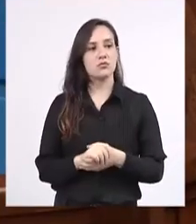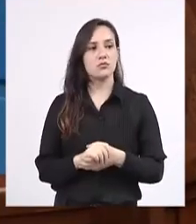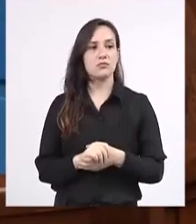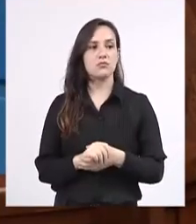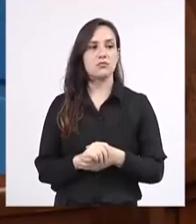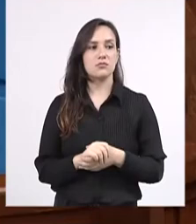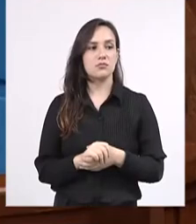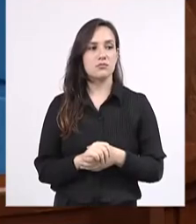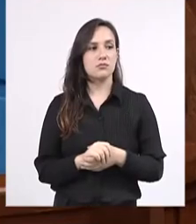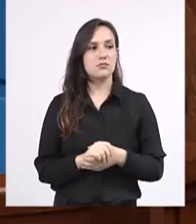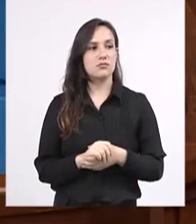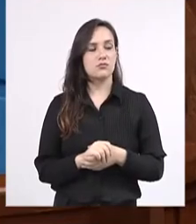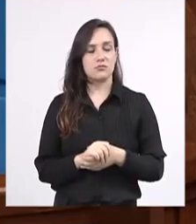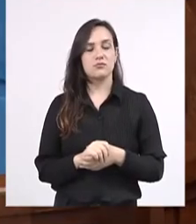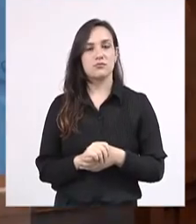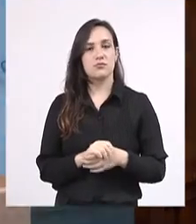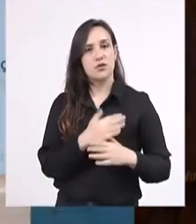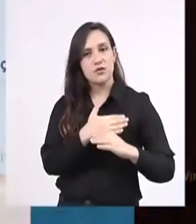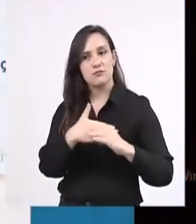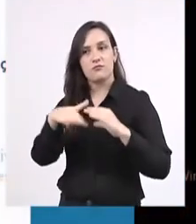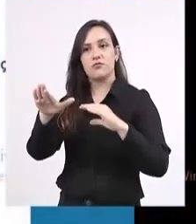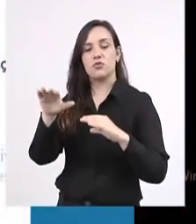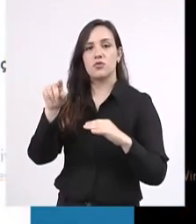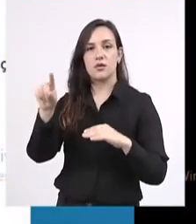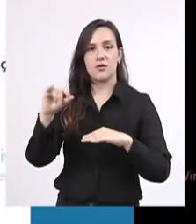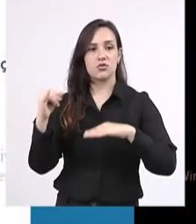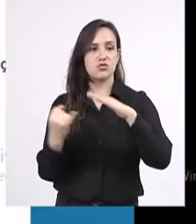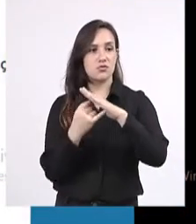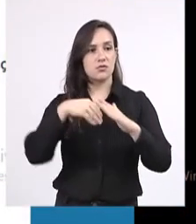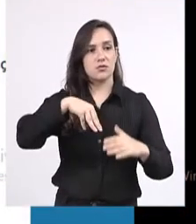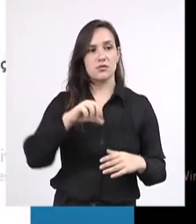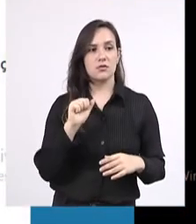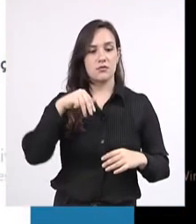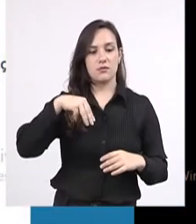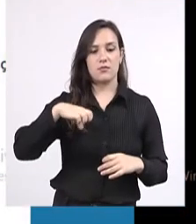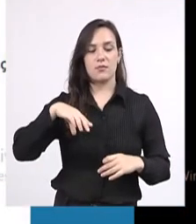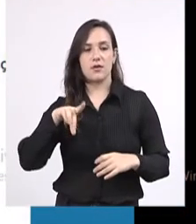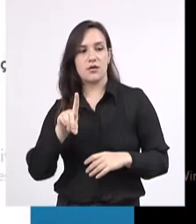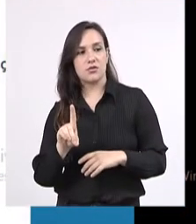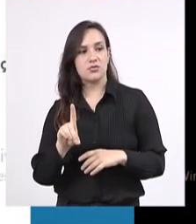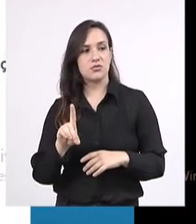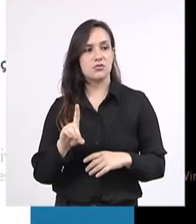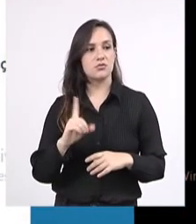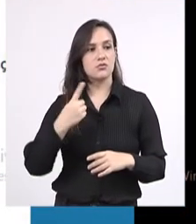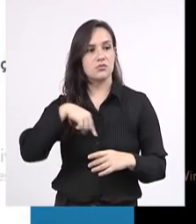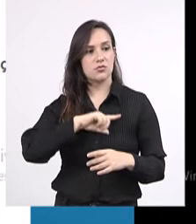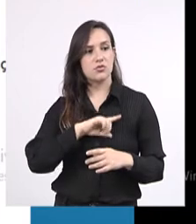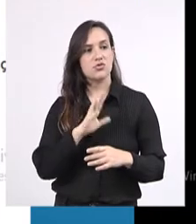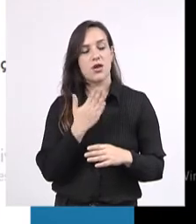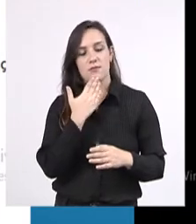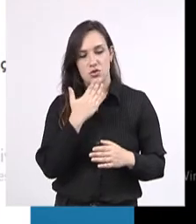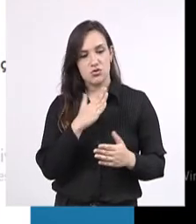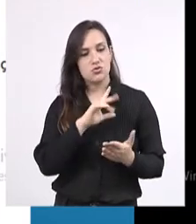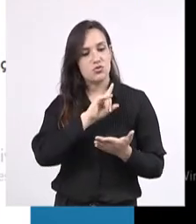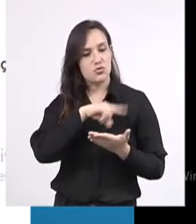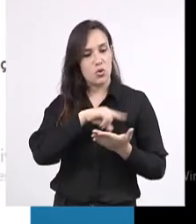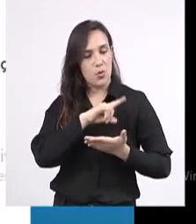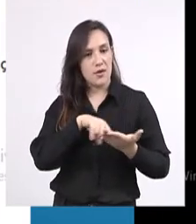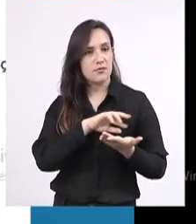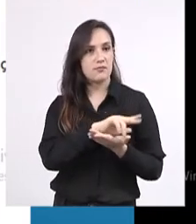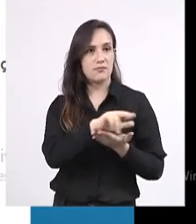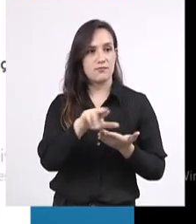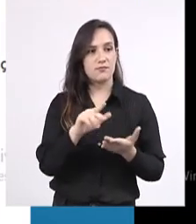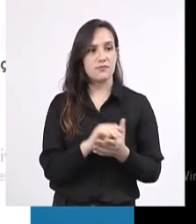enviou este ofício para o Instituto Mamed pedindo uma série de documentos que nós estamos providenciando, inclusive